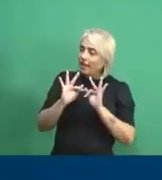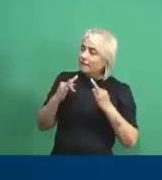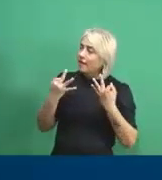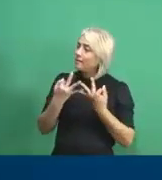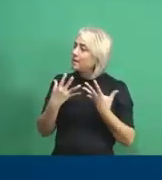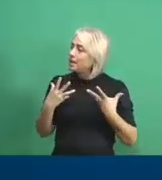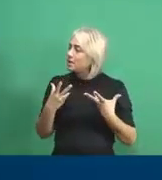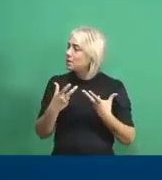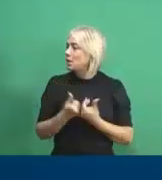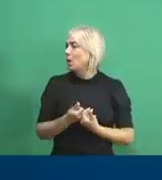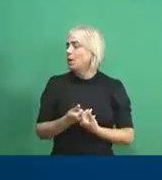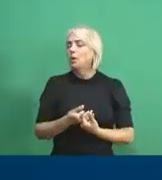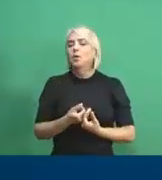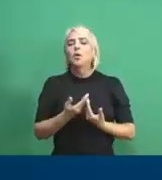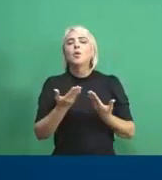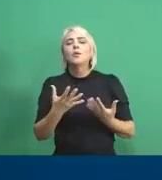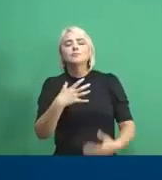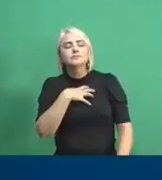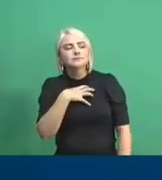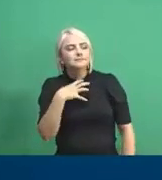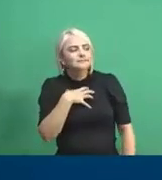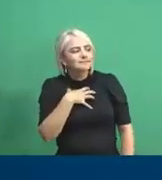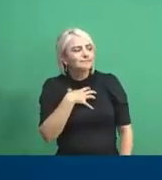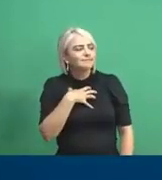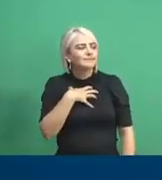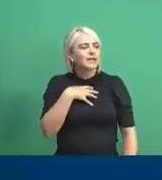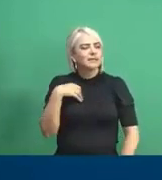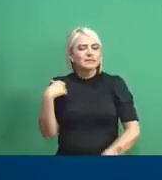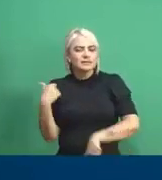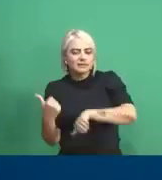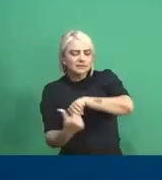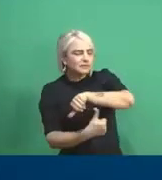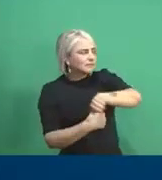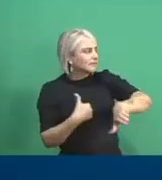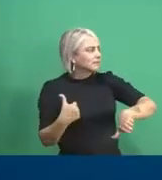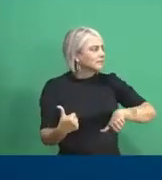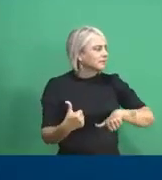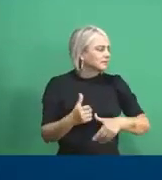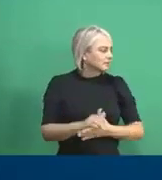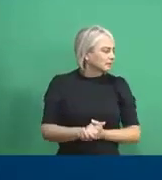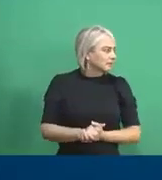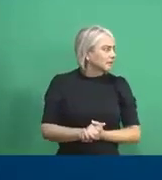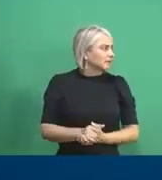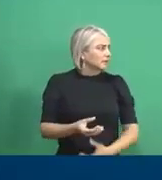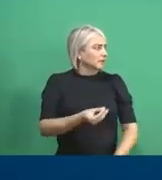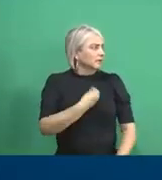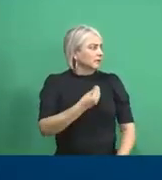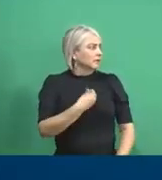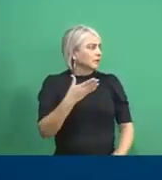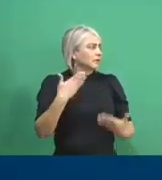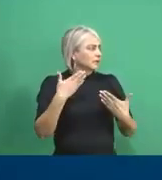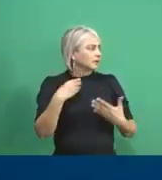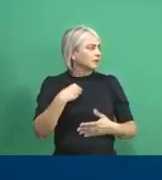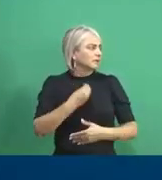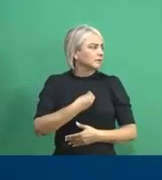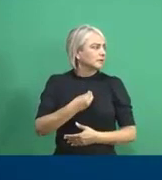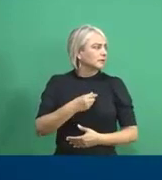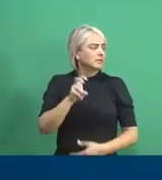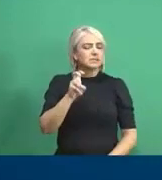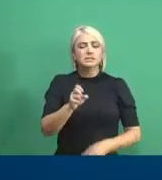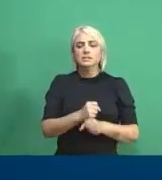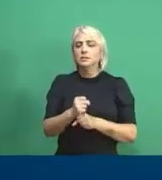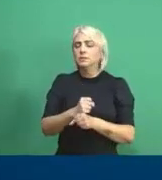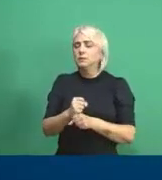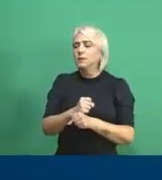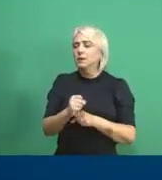inteiras. Qual é o sentimento de estar transformando a vida dessas pessoas durante esses cinco anos